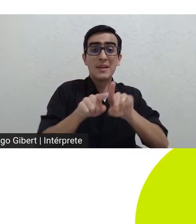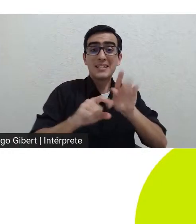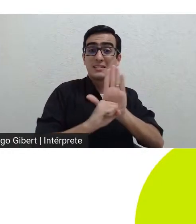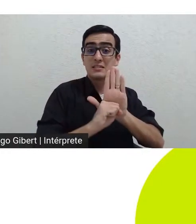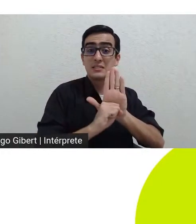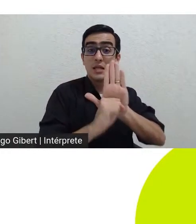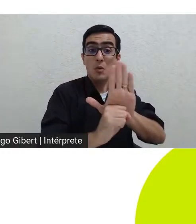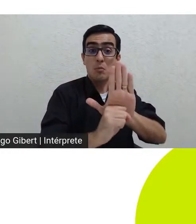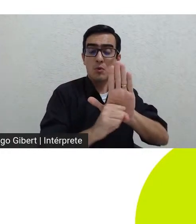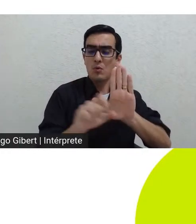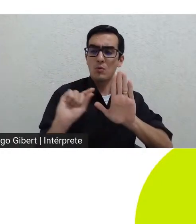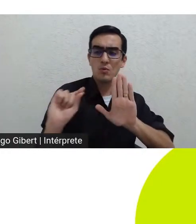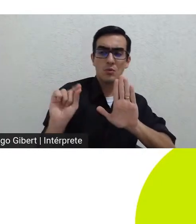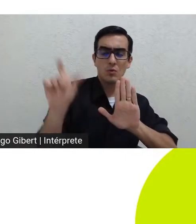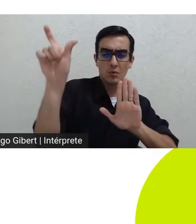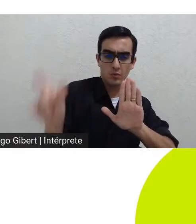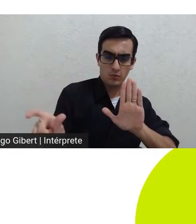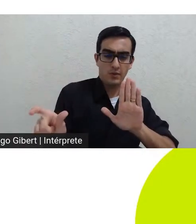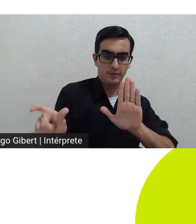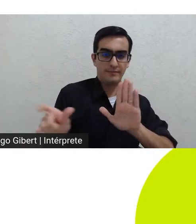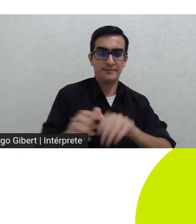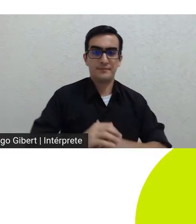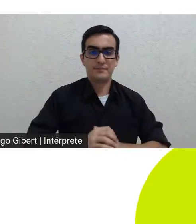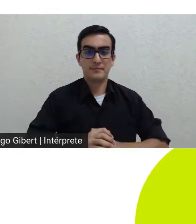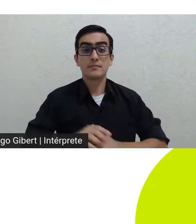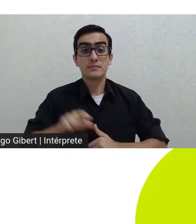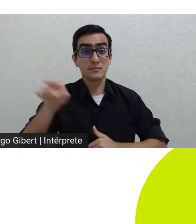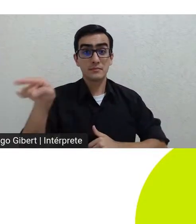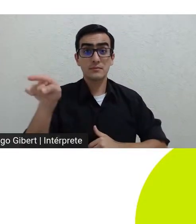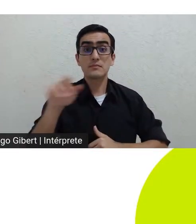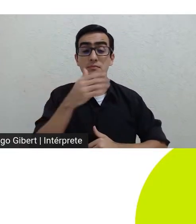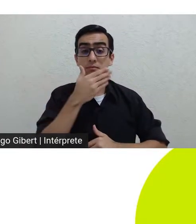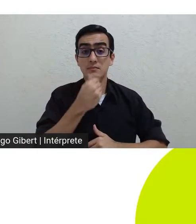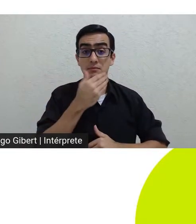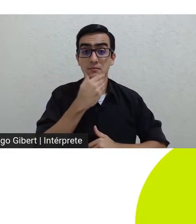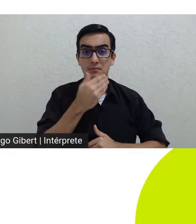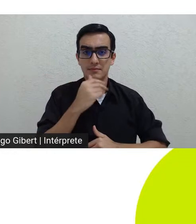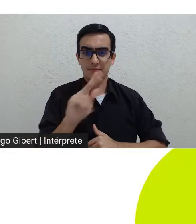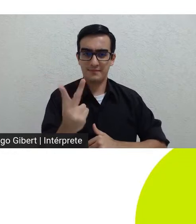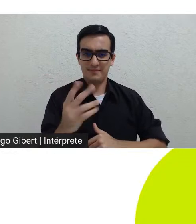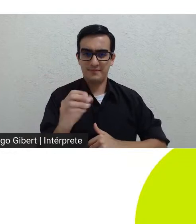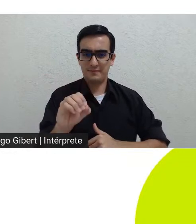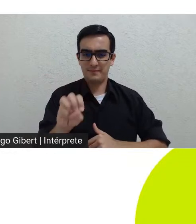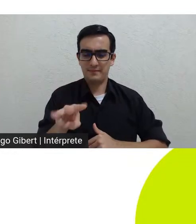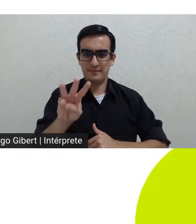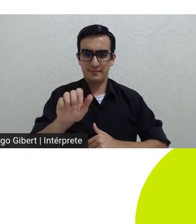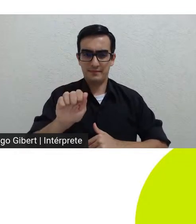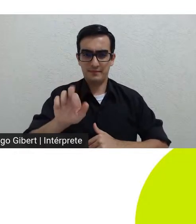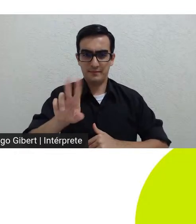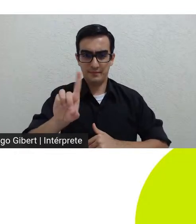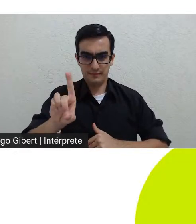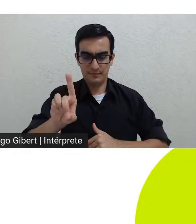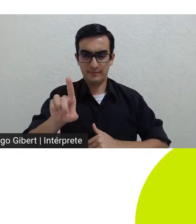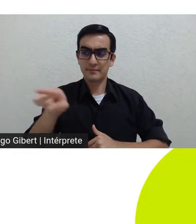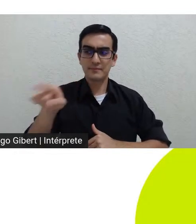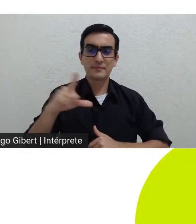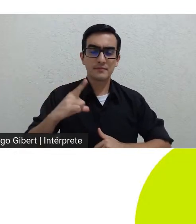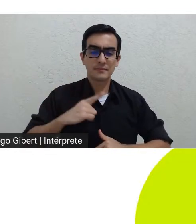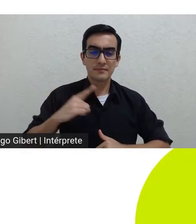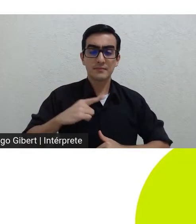atos os atos de Rattner que é o que compõe o filme do começo ao fim